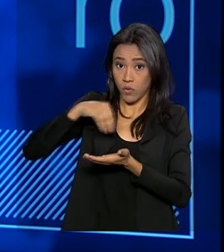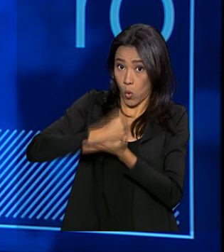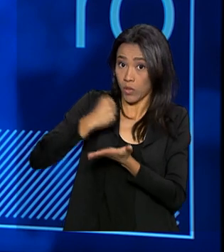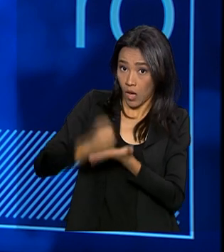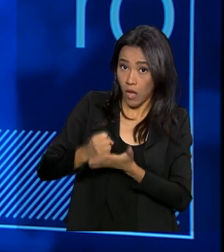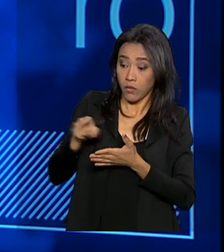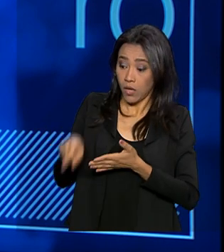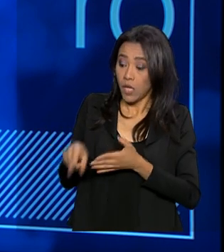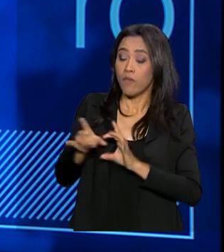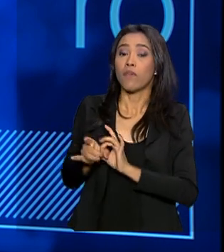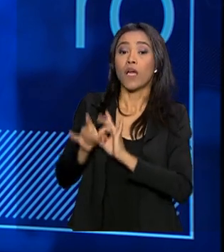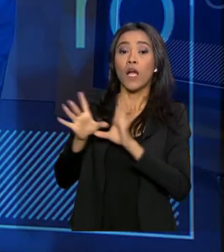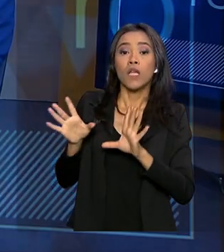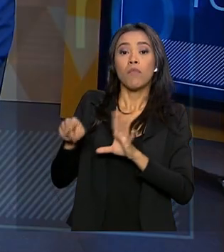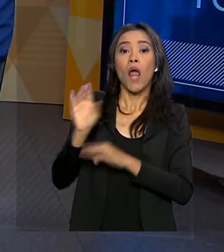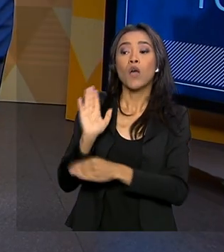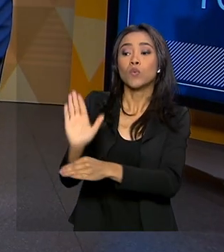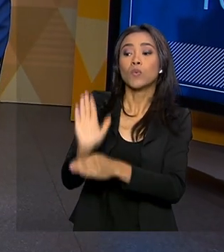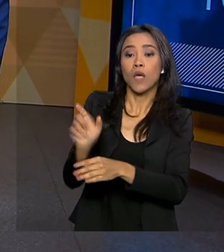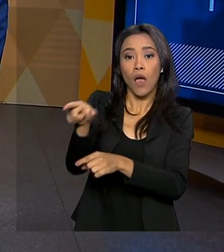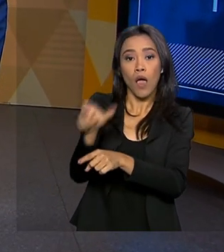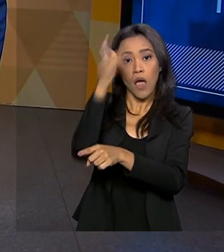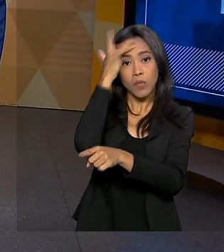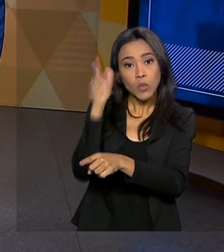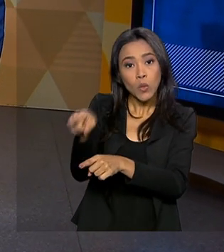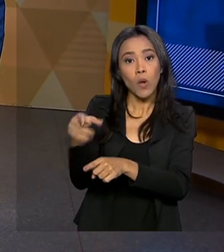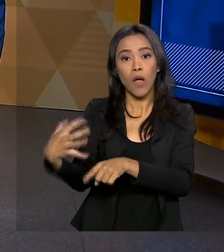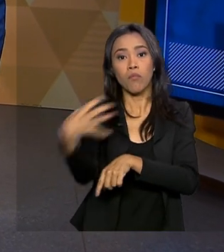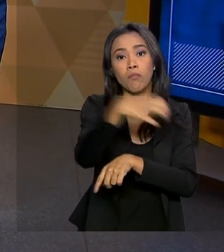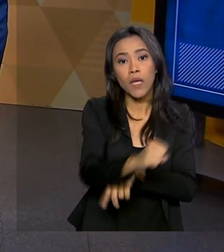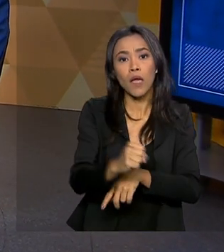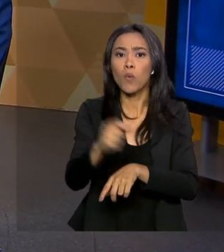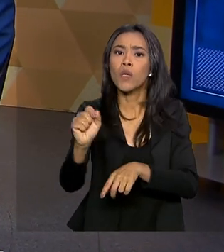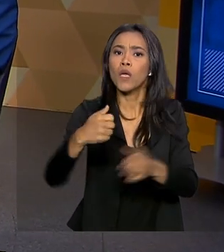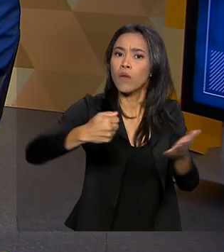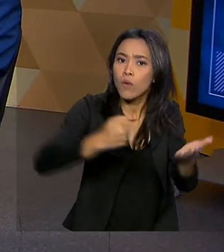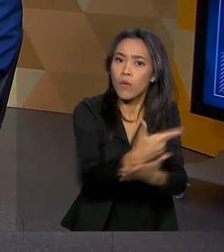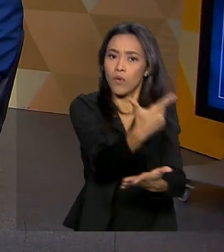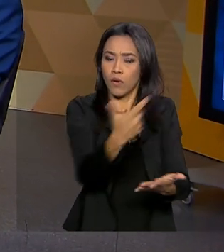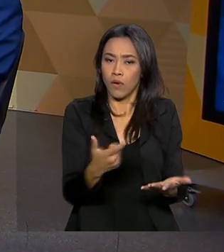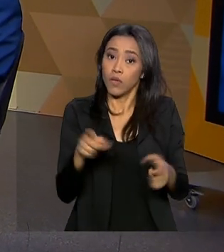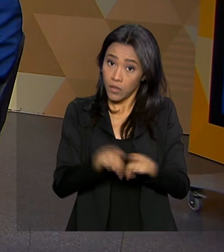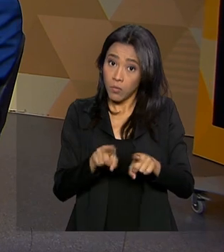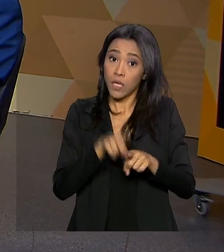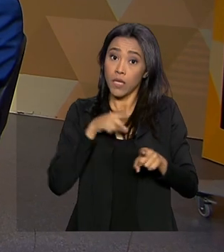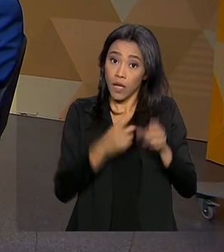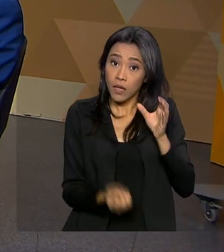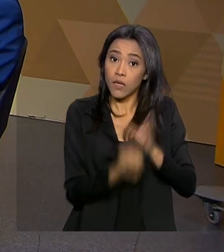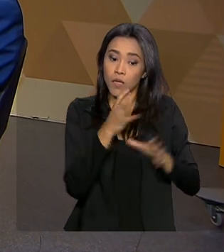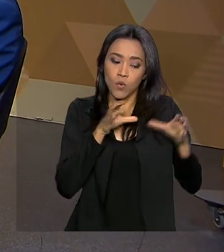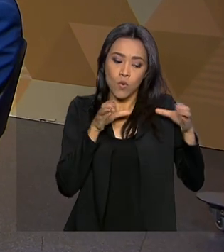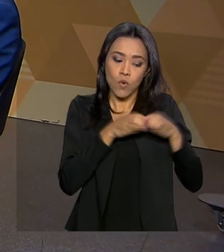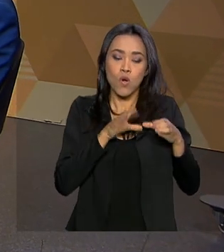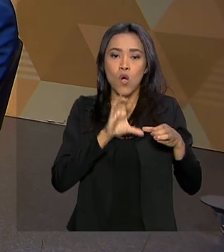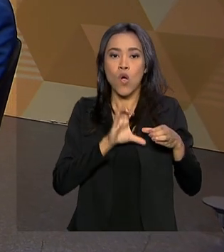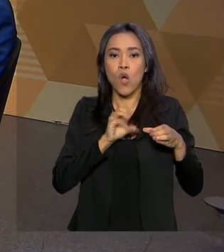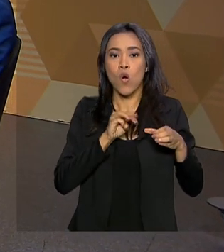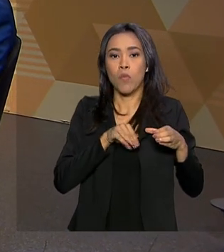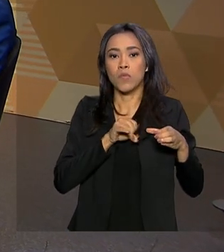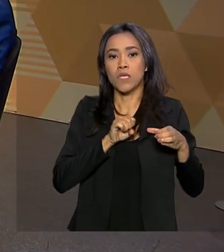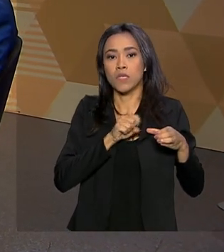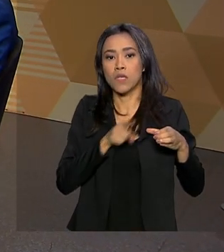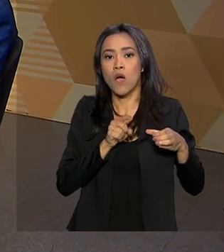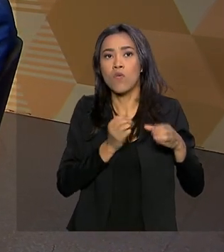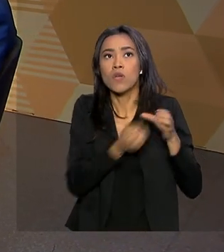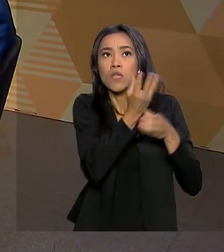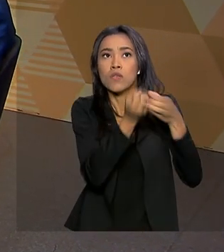disposição do arrematante para ajudar a fazer essa liberação, além de uma comissão que está sendo criada nos estados para agilizar a